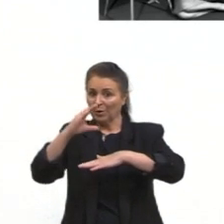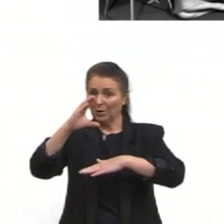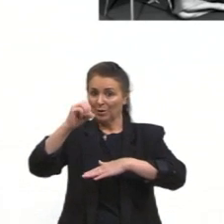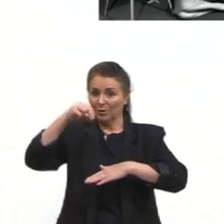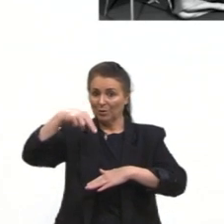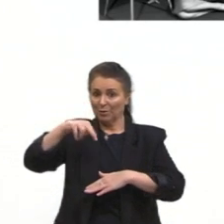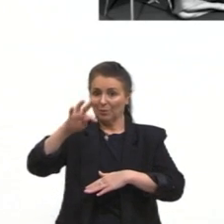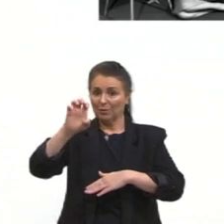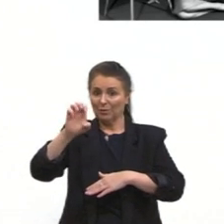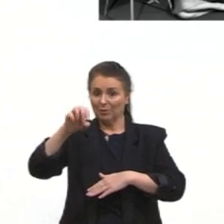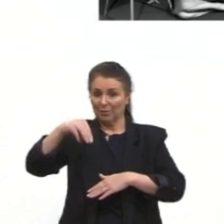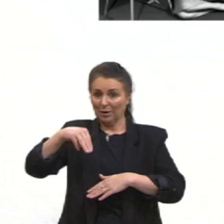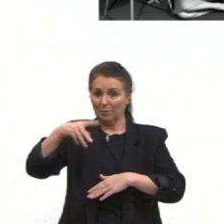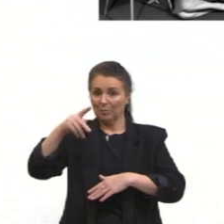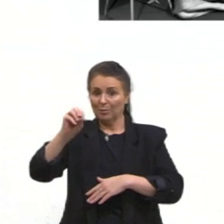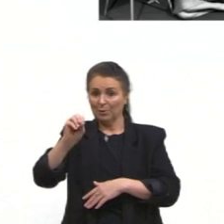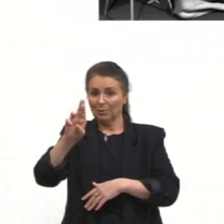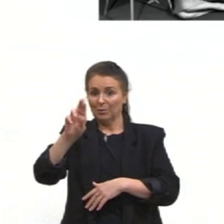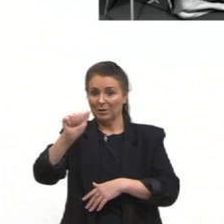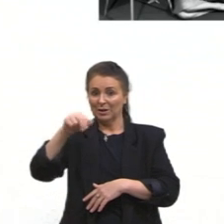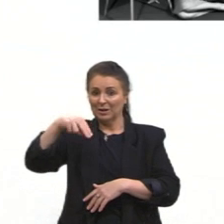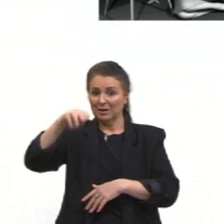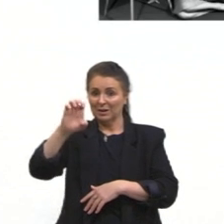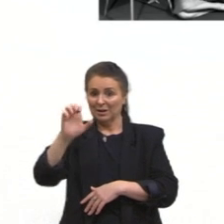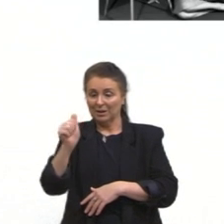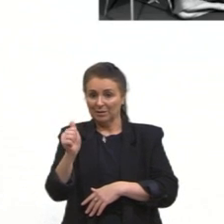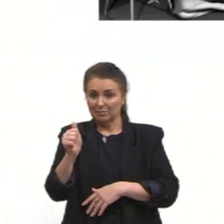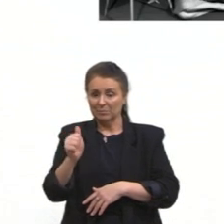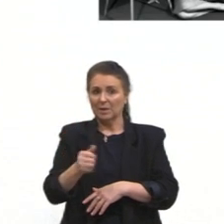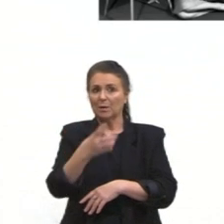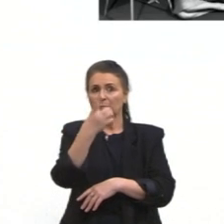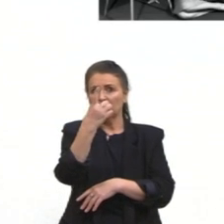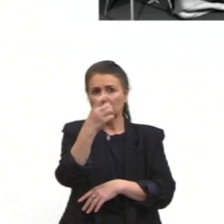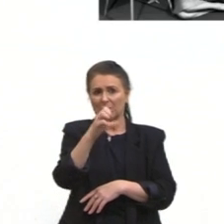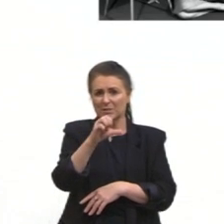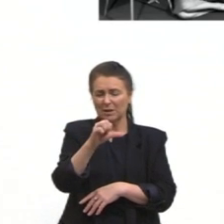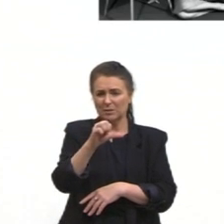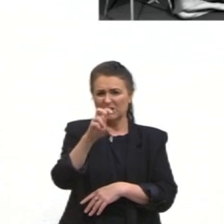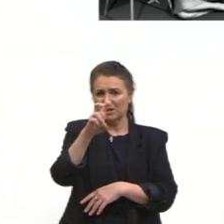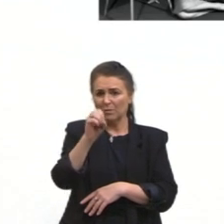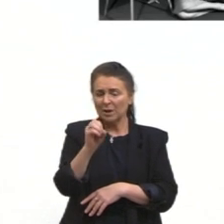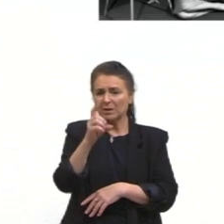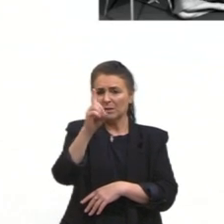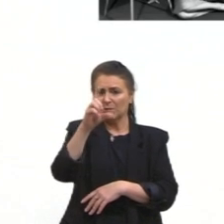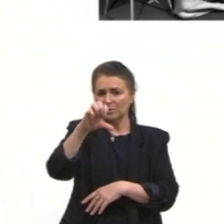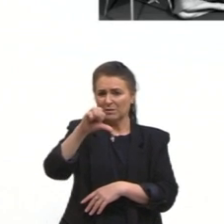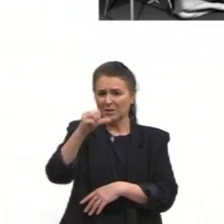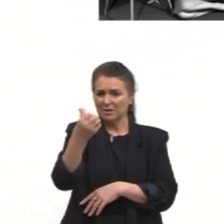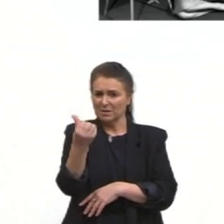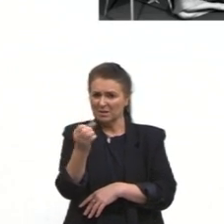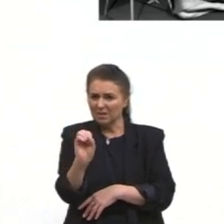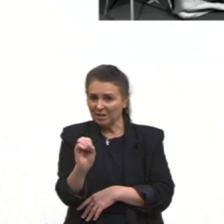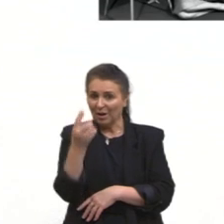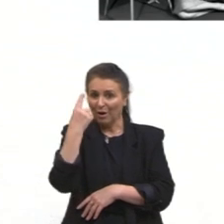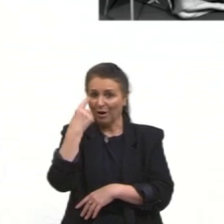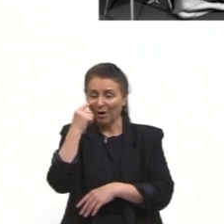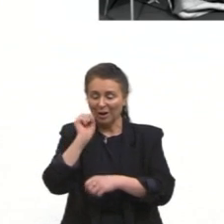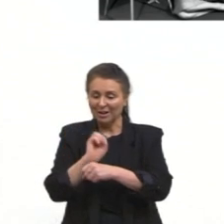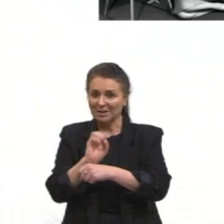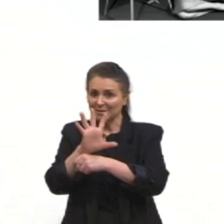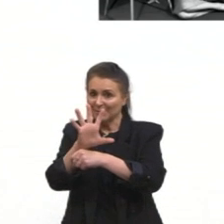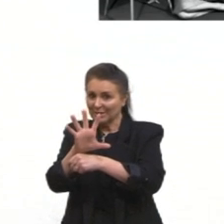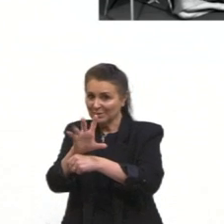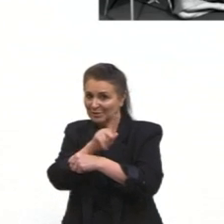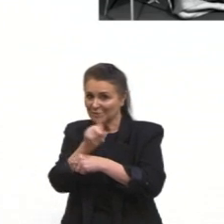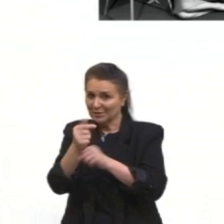1950, 1960. E aí, lembrando, olha só as imagens desse slide. Quais são aqui